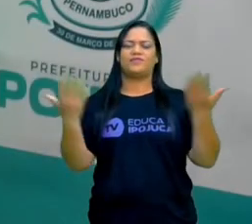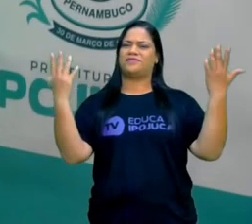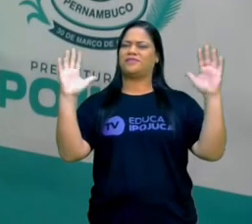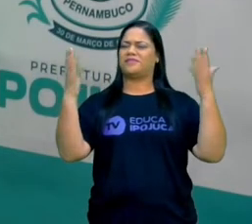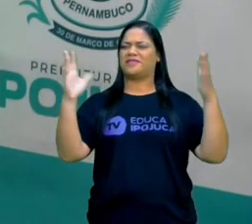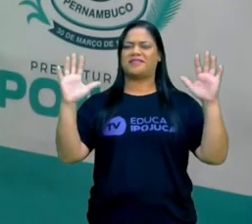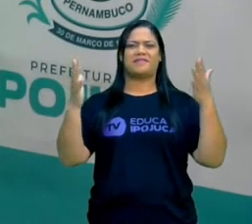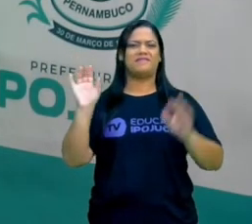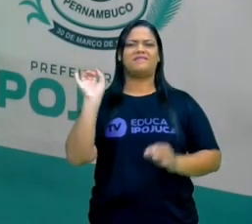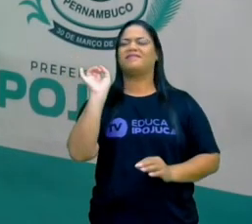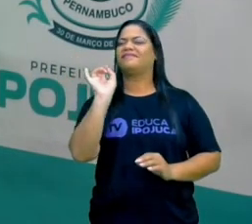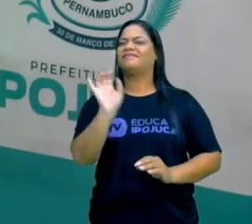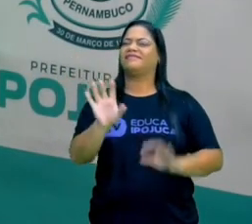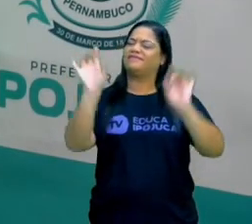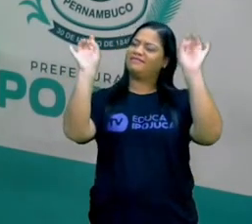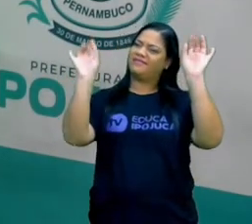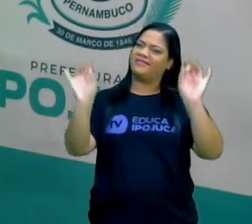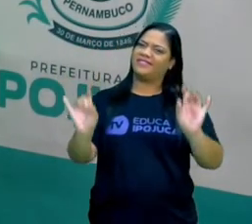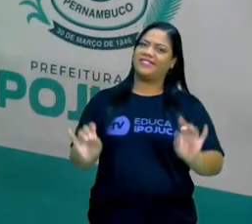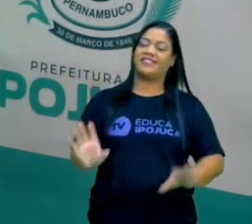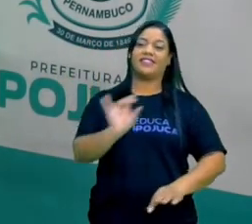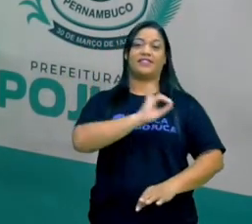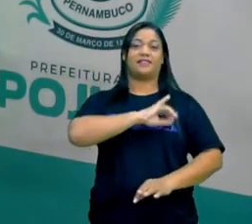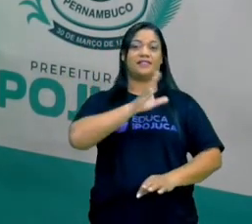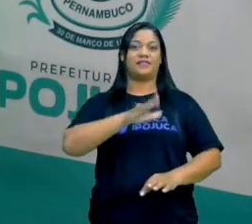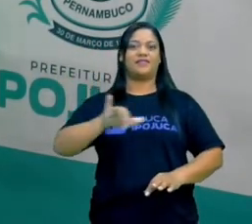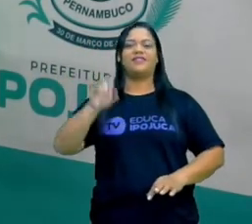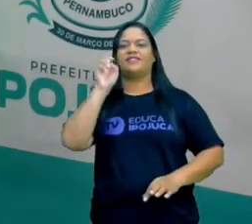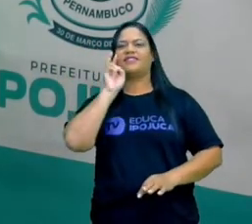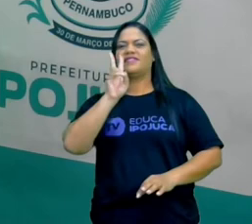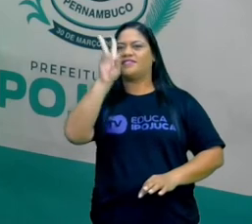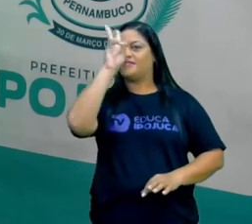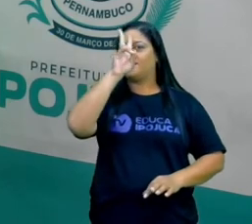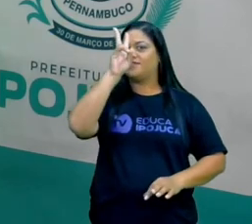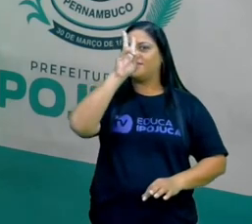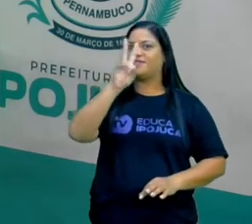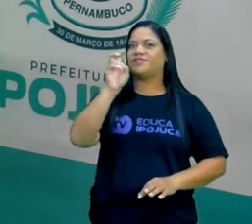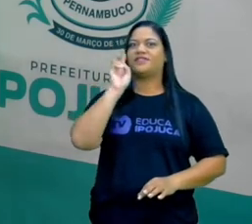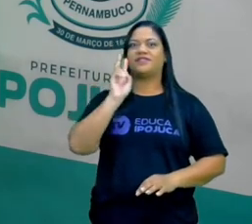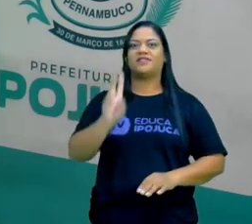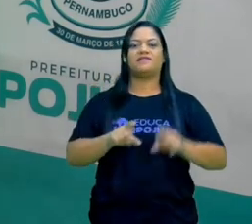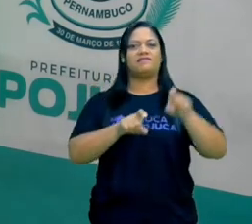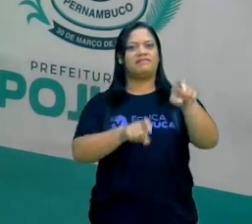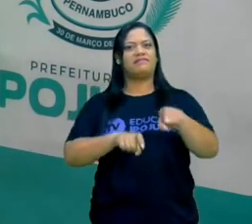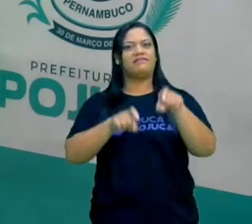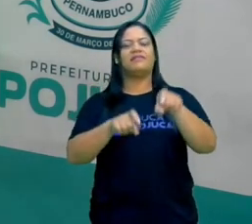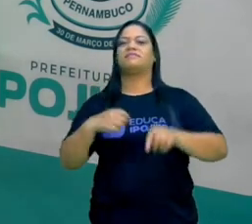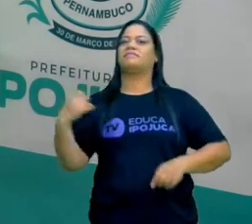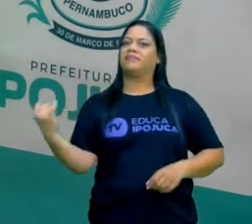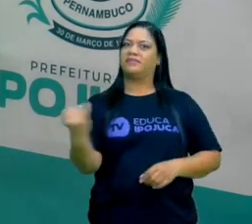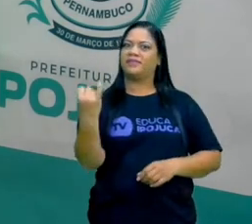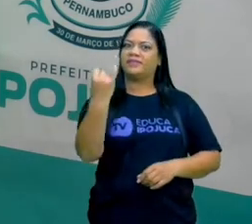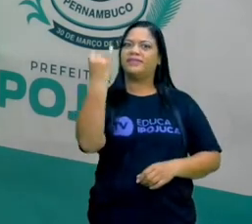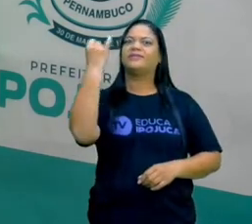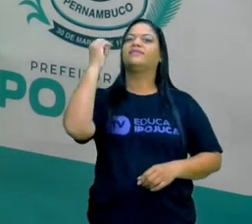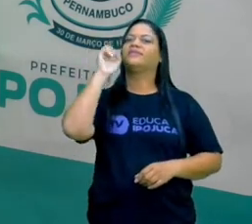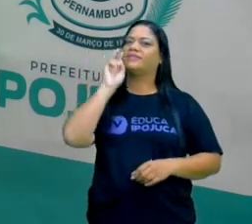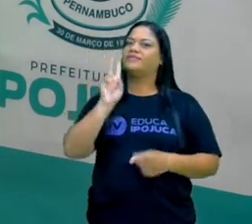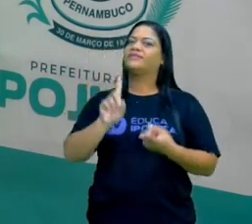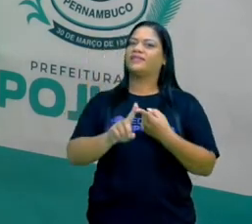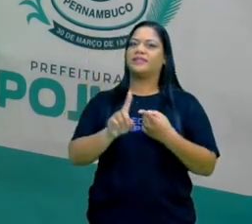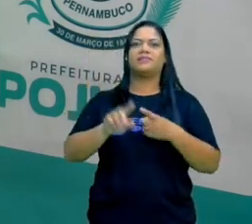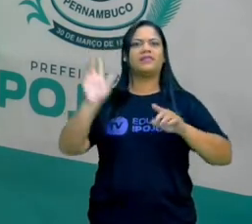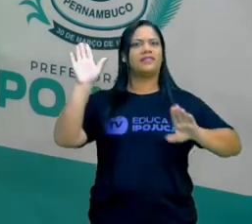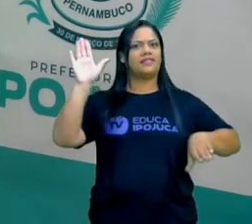é todo de Ipojuca, né? A gente cantou, a gente viu a história de Ipojuca, a gente viu que os engenhos é importante. A gente viu também